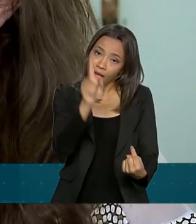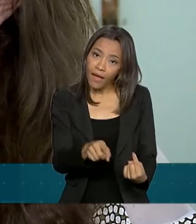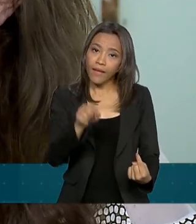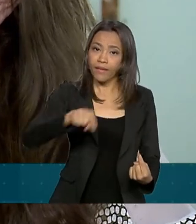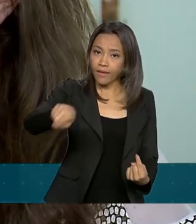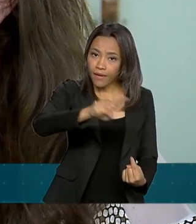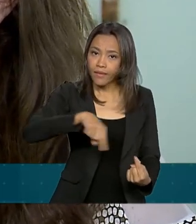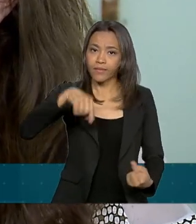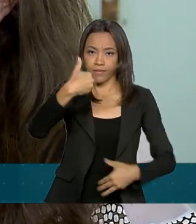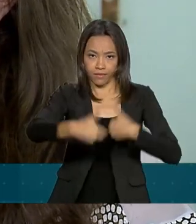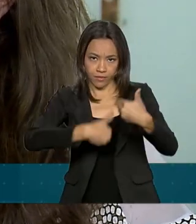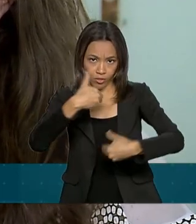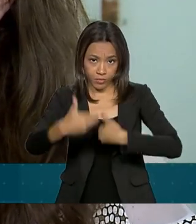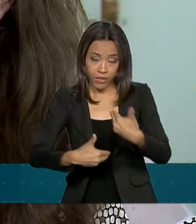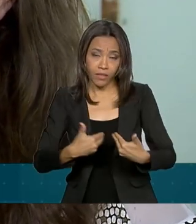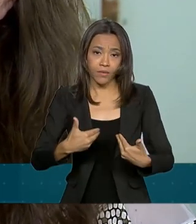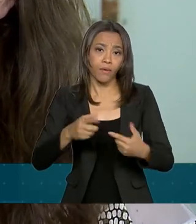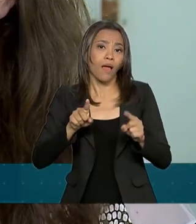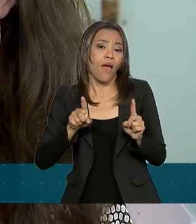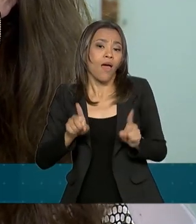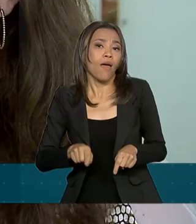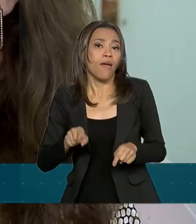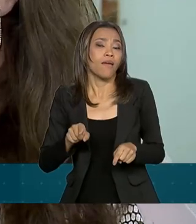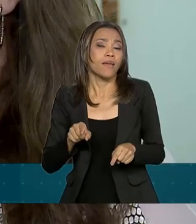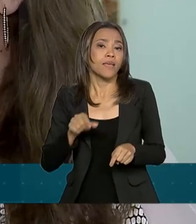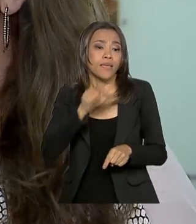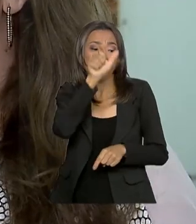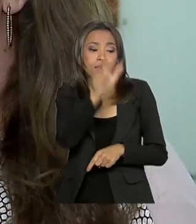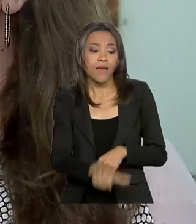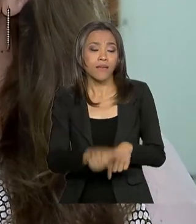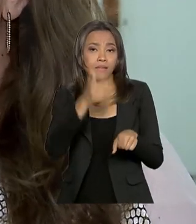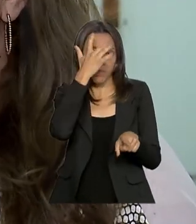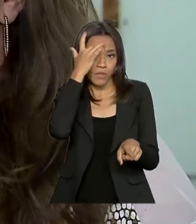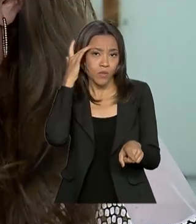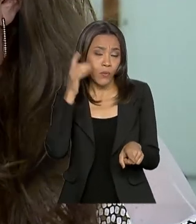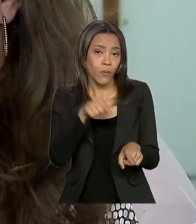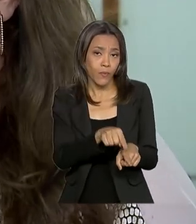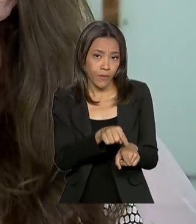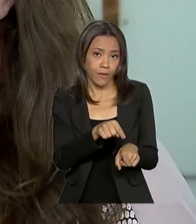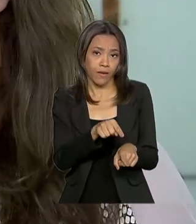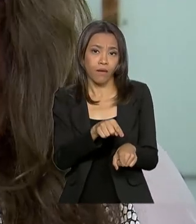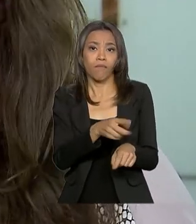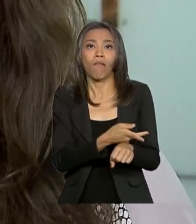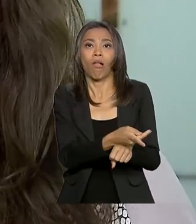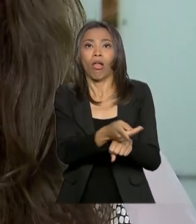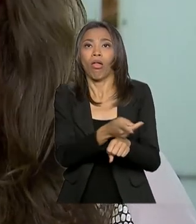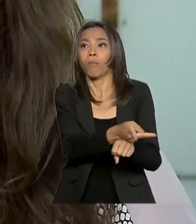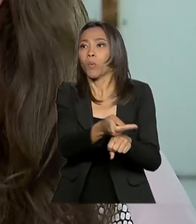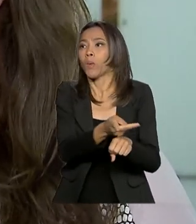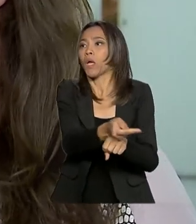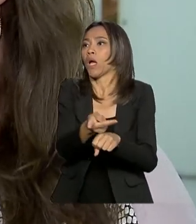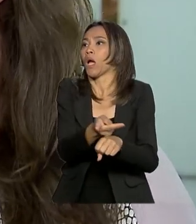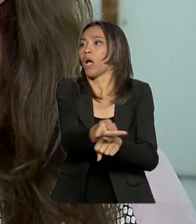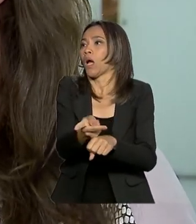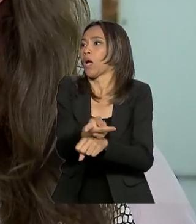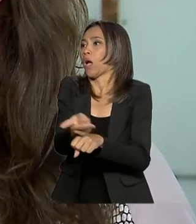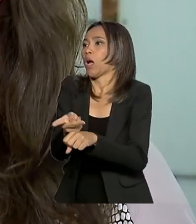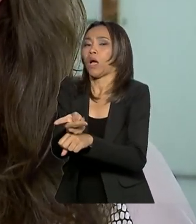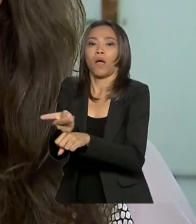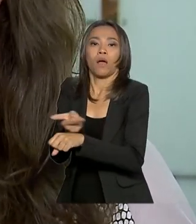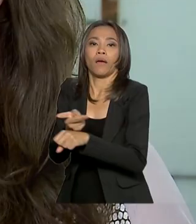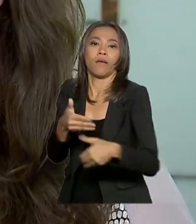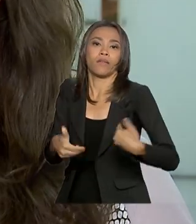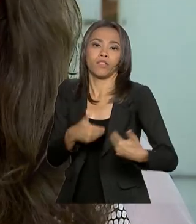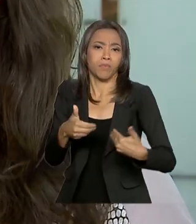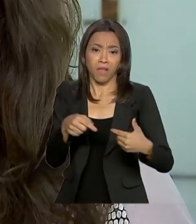atendimentos aqui foi com que essa pessoa parasse realmente de peregrinar atrás de atendimento dentro da rede.